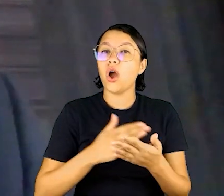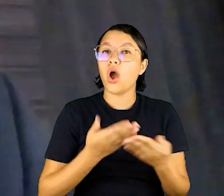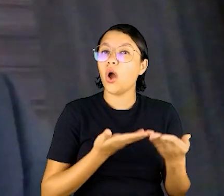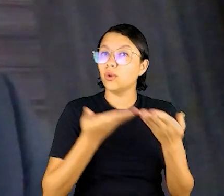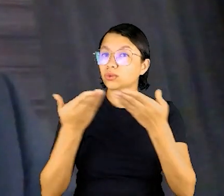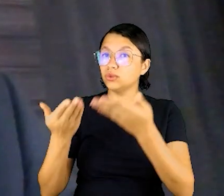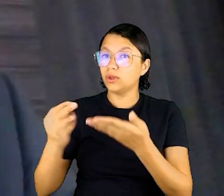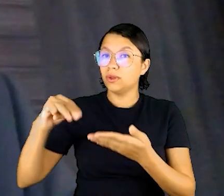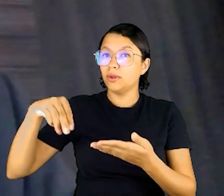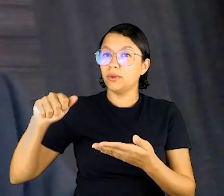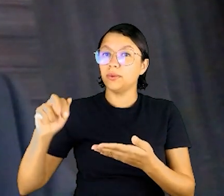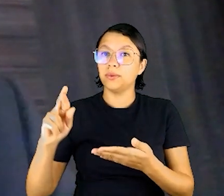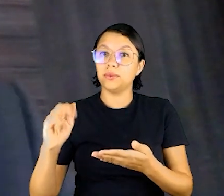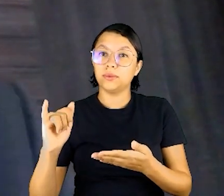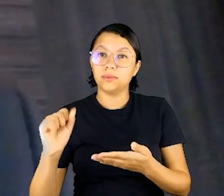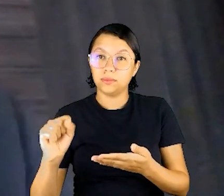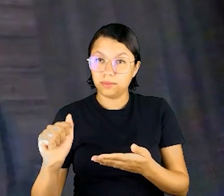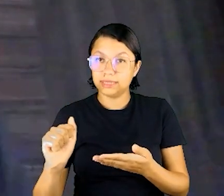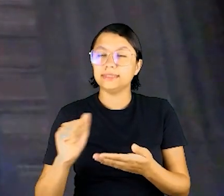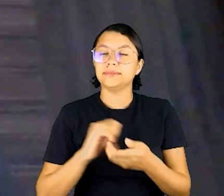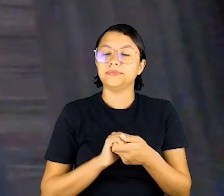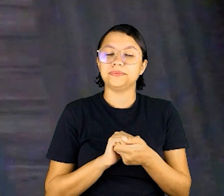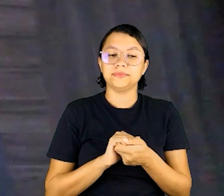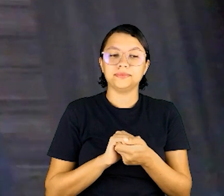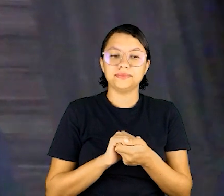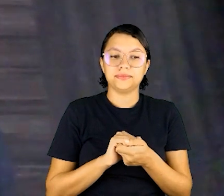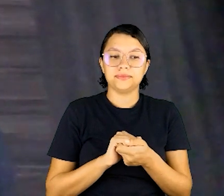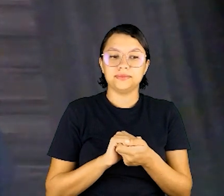Agora nós passamos para a doutora Marisa Cúcio.